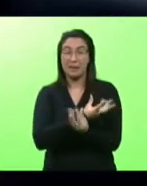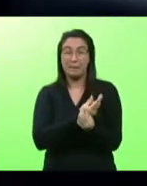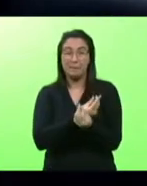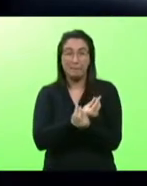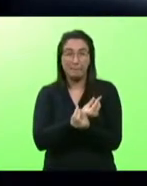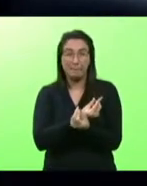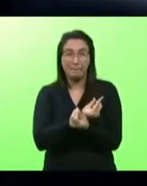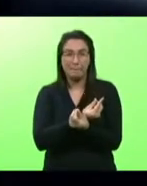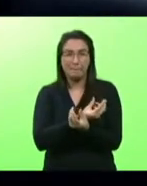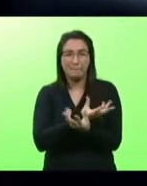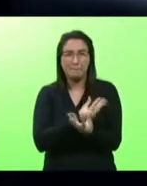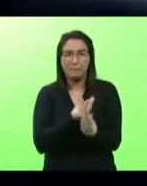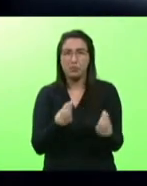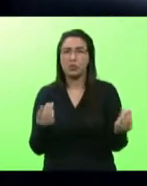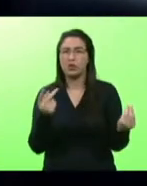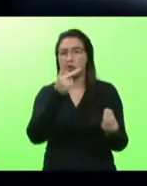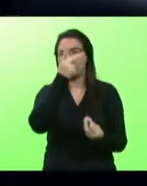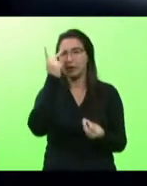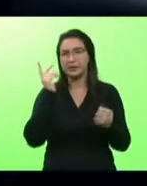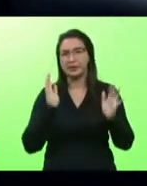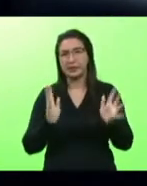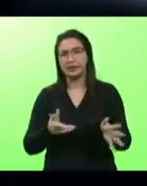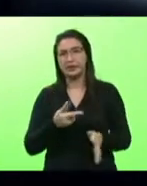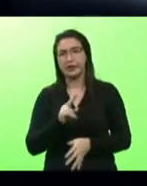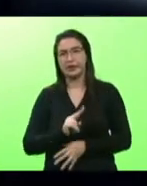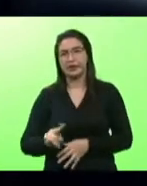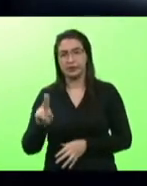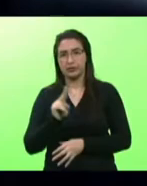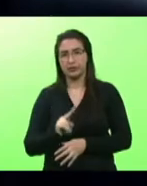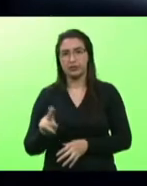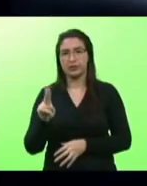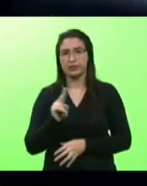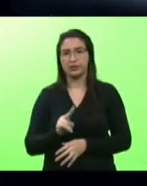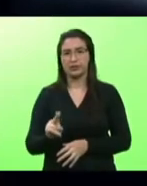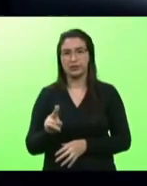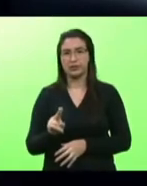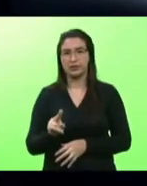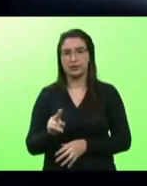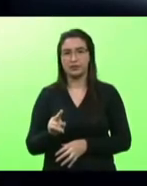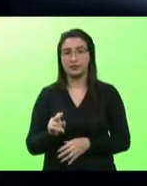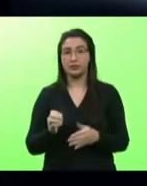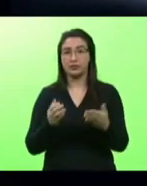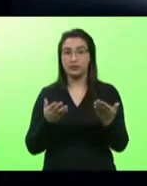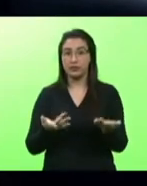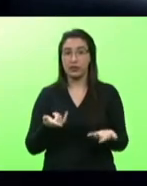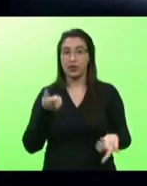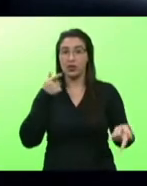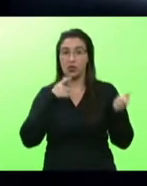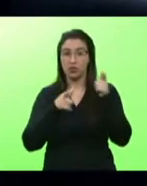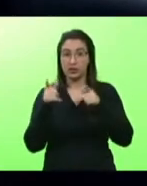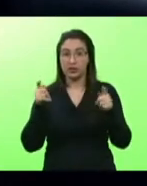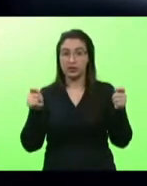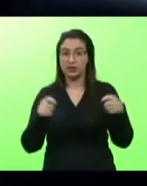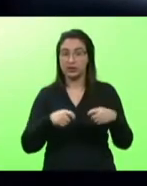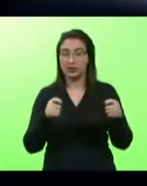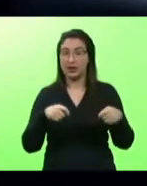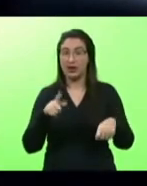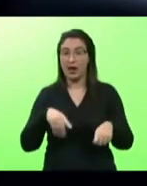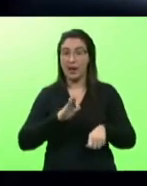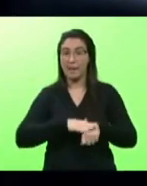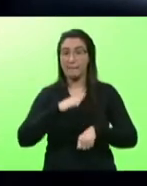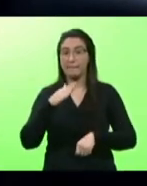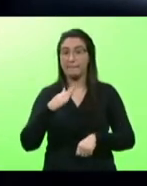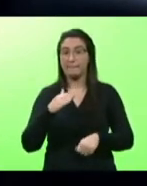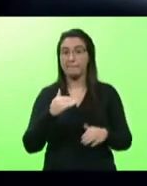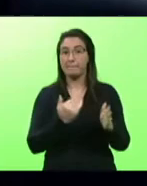no mundo afora já estão tomando e cujo cuja eficácia inclusive é uma das mais altas de todas